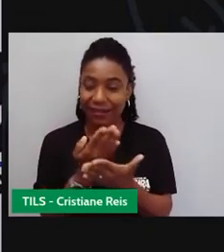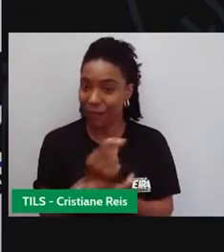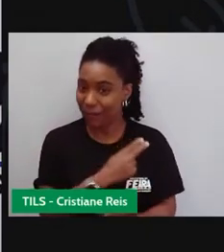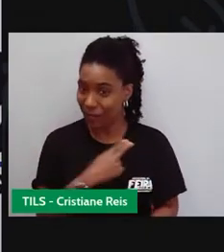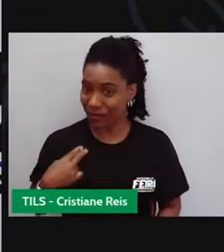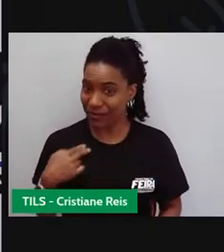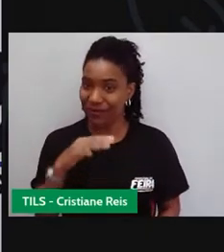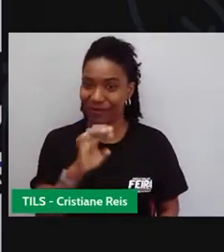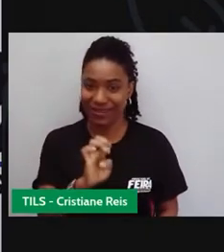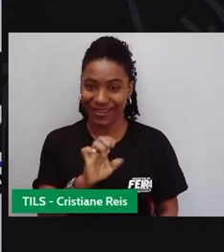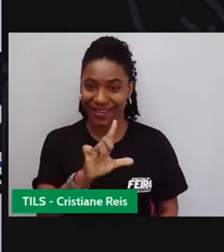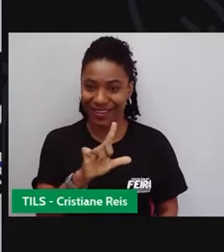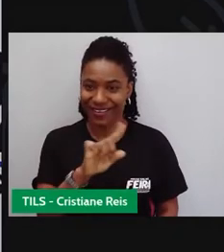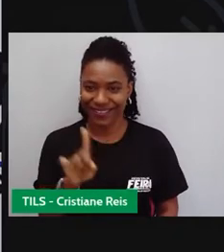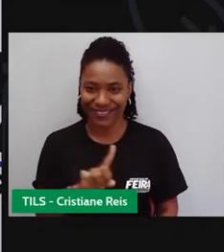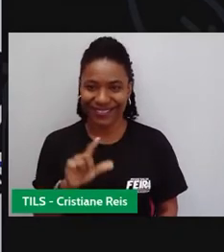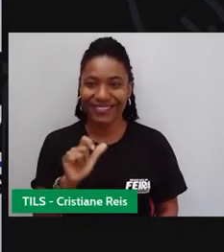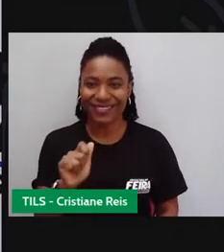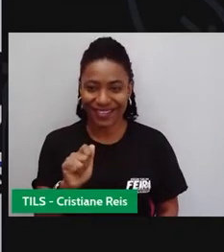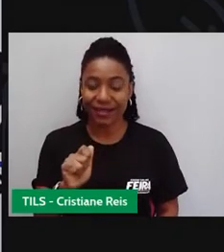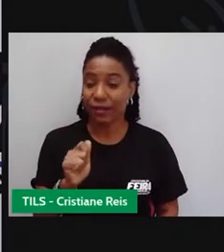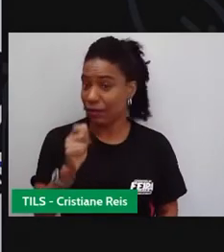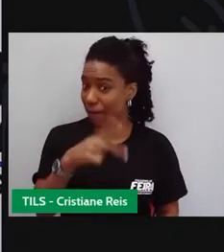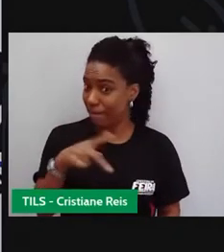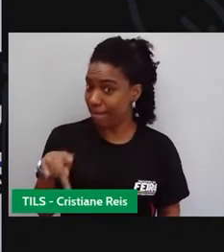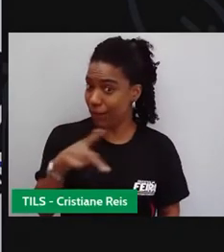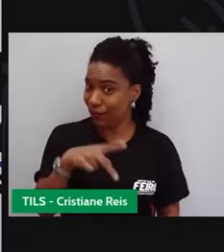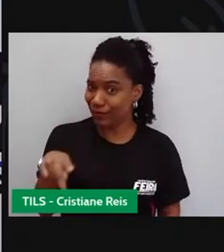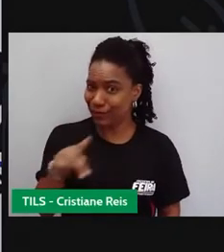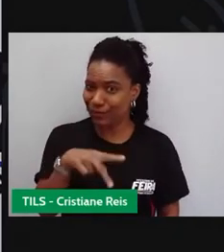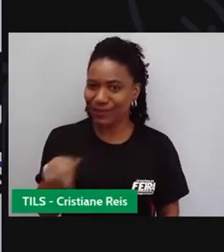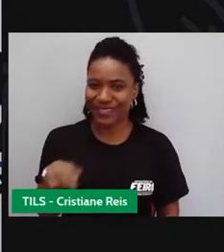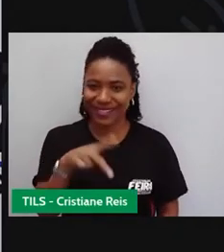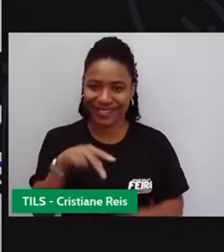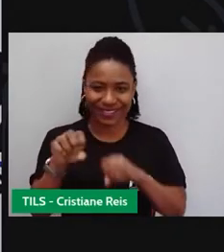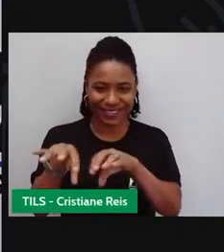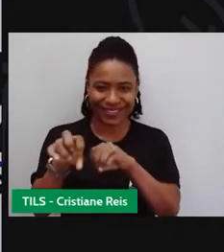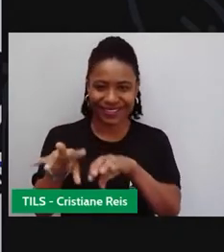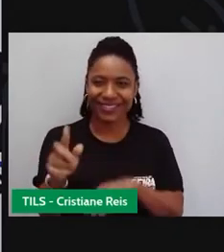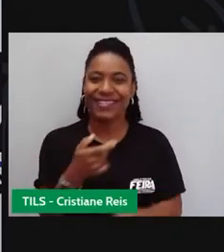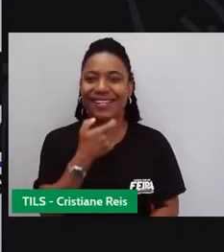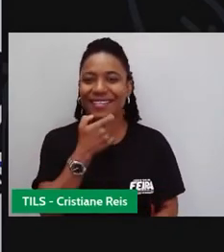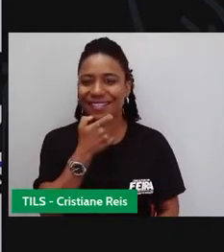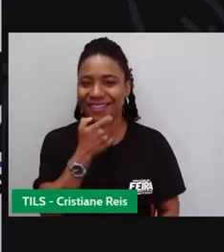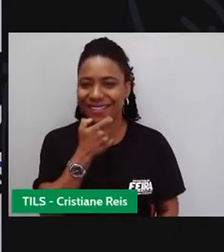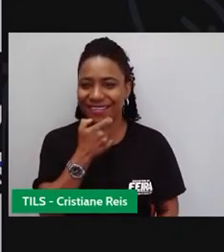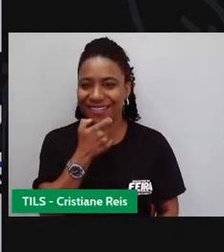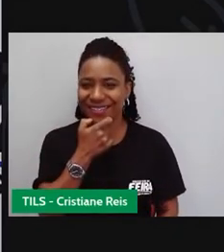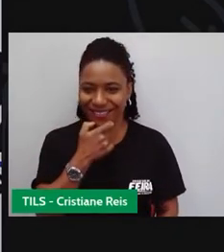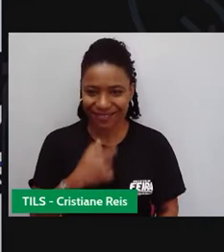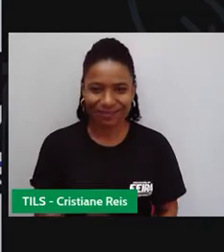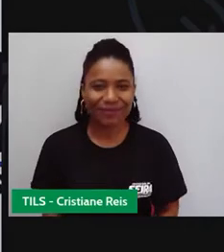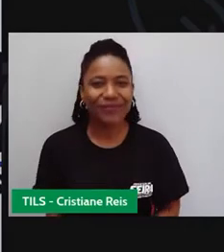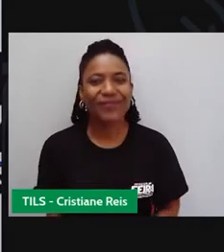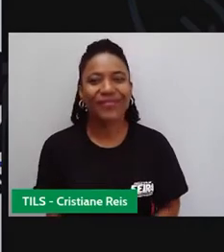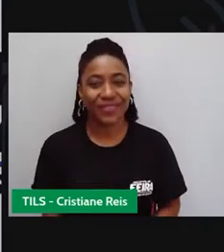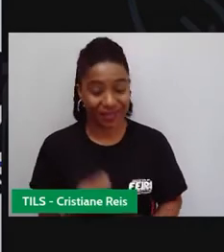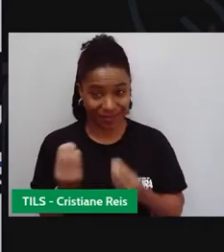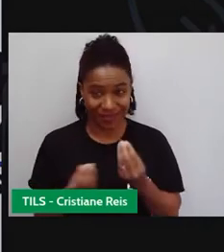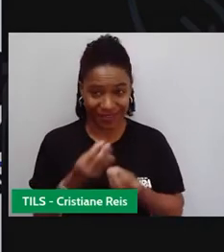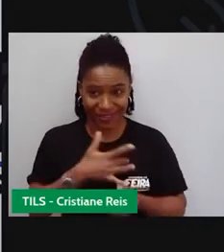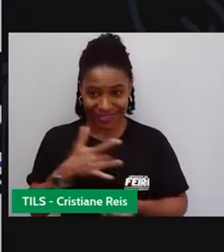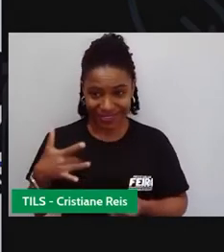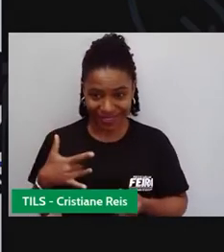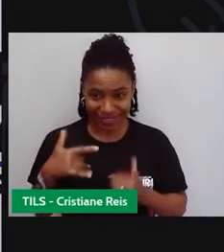professora de inglês. Como vocês estão?